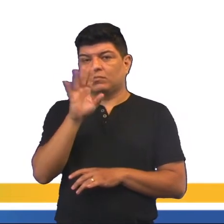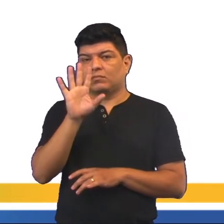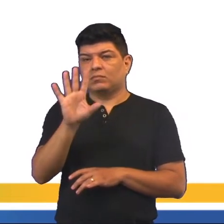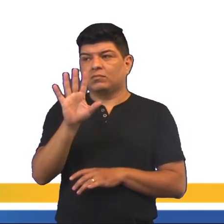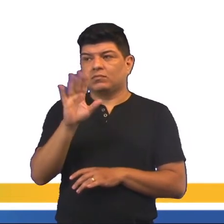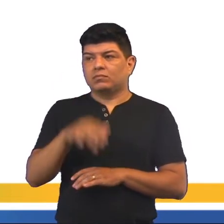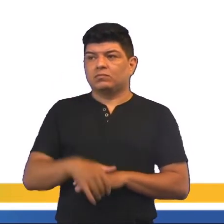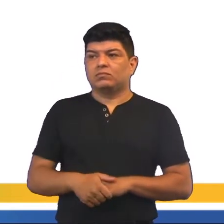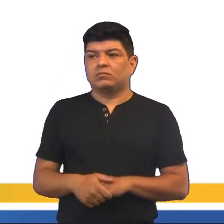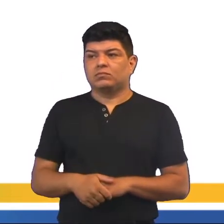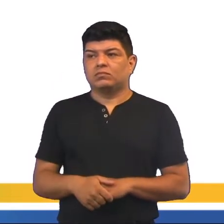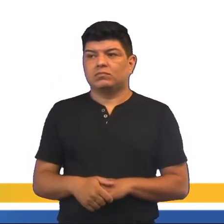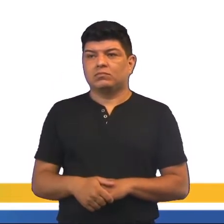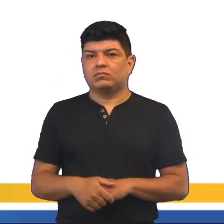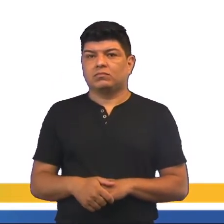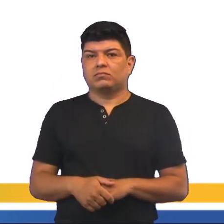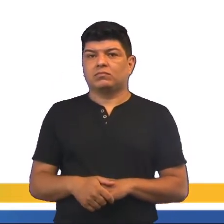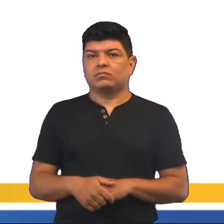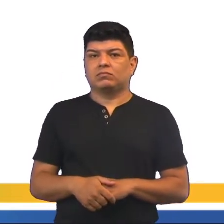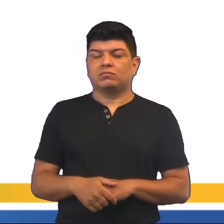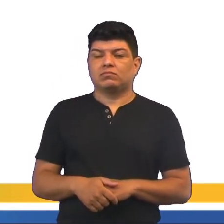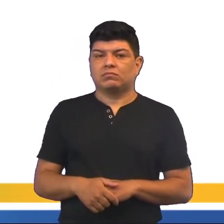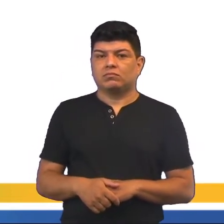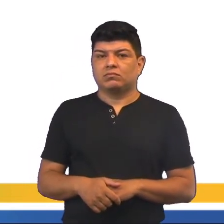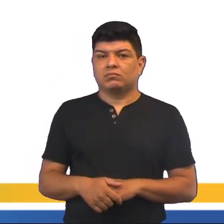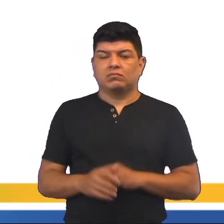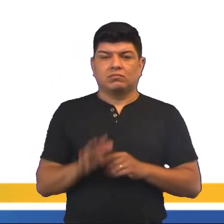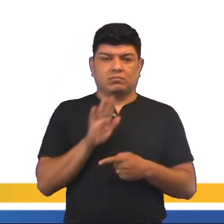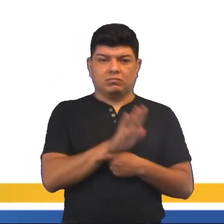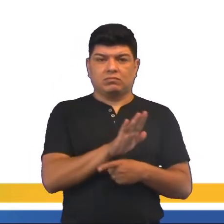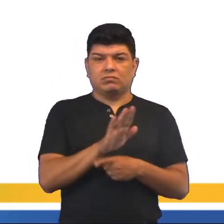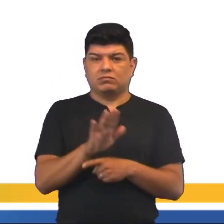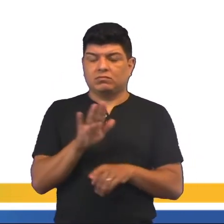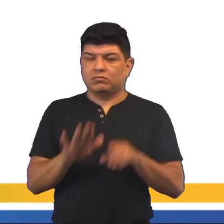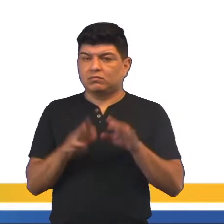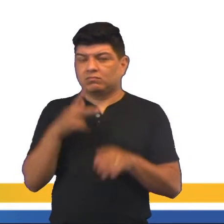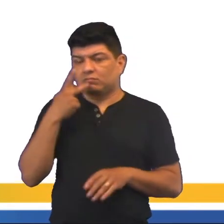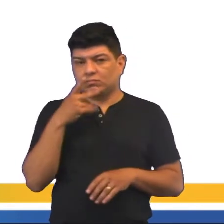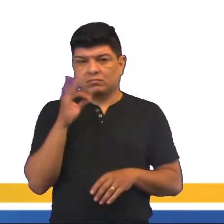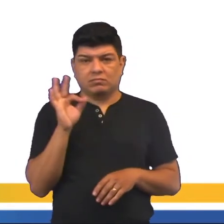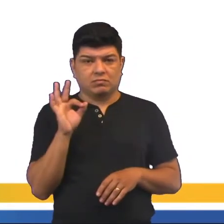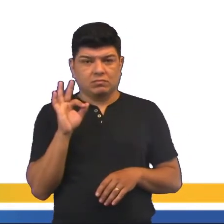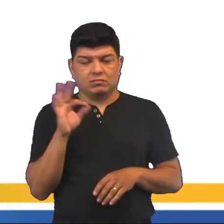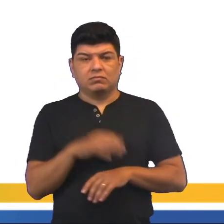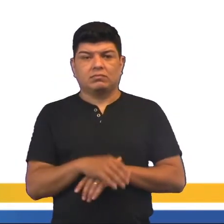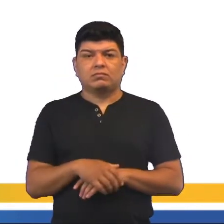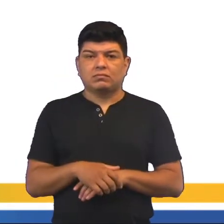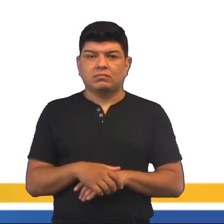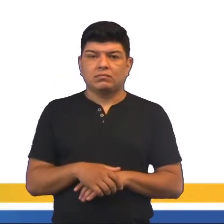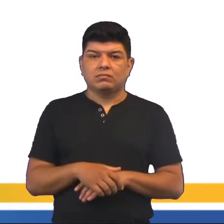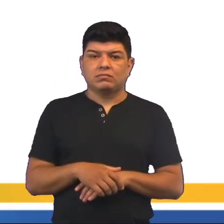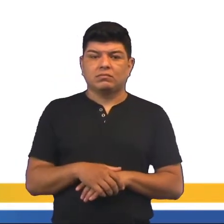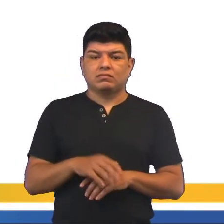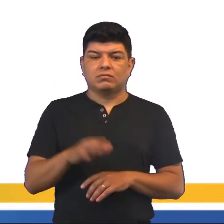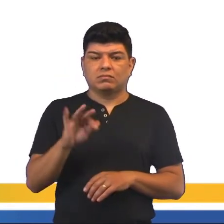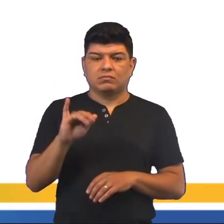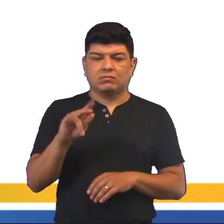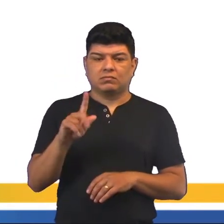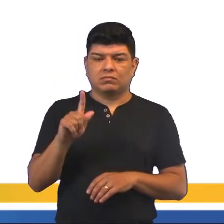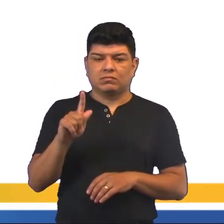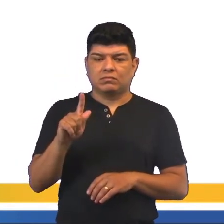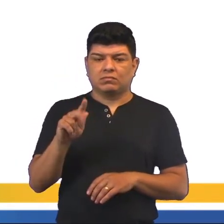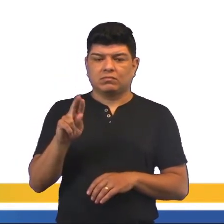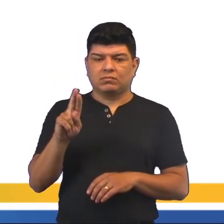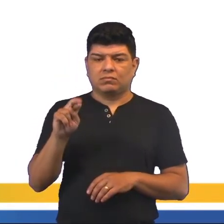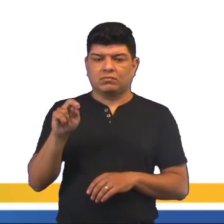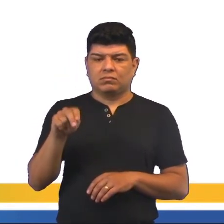ali uma forma ali para ajudar, né? Sem falar nada, tá? É o figurante, né? Que é a